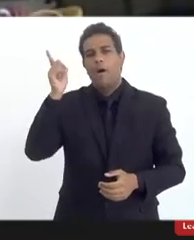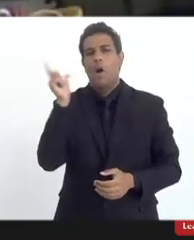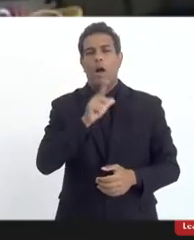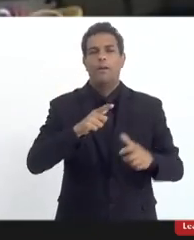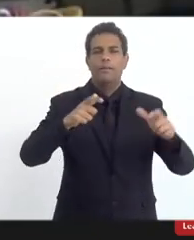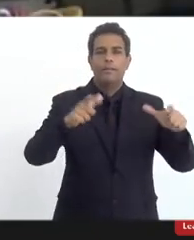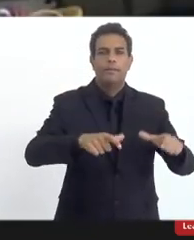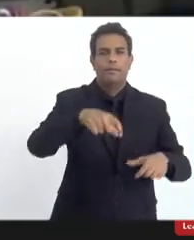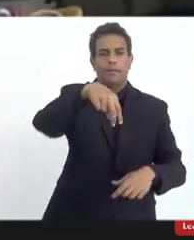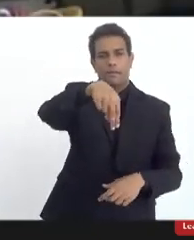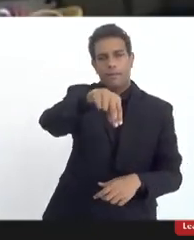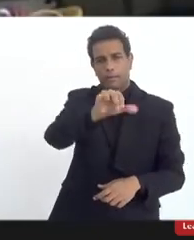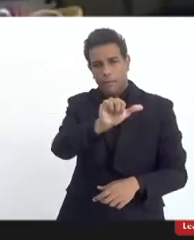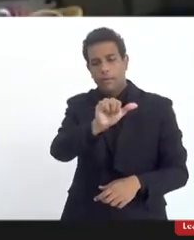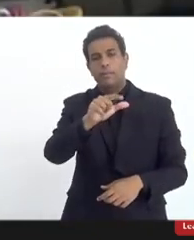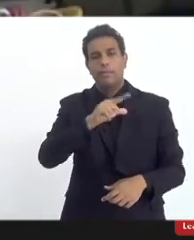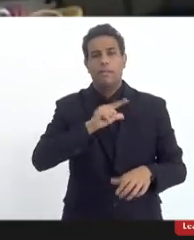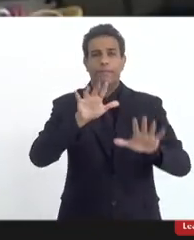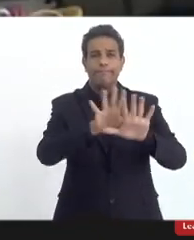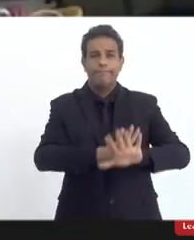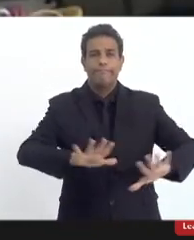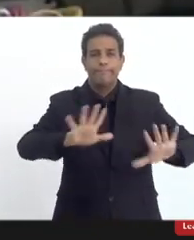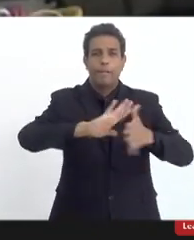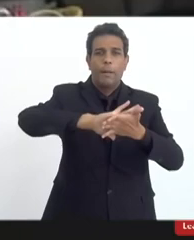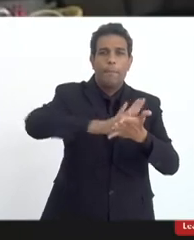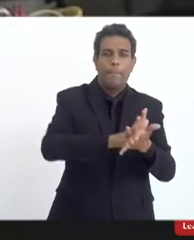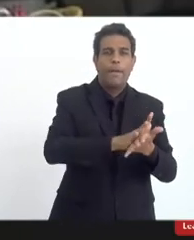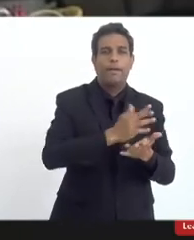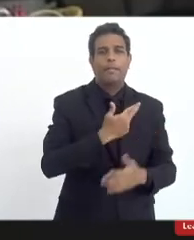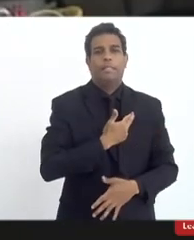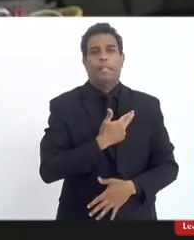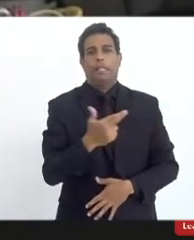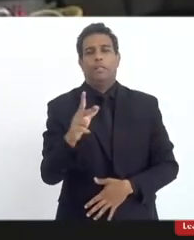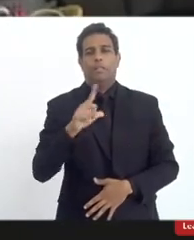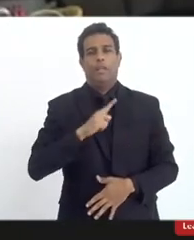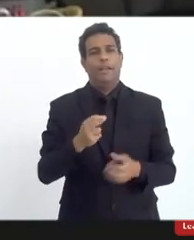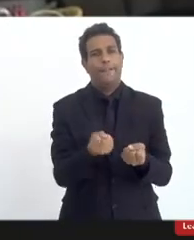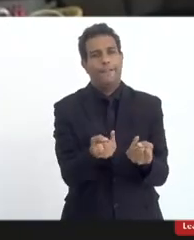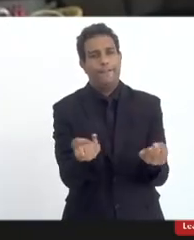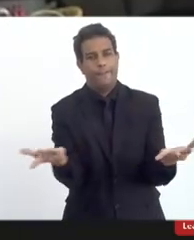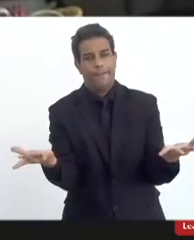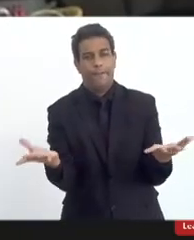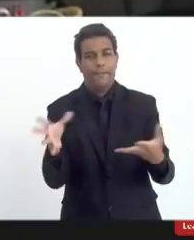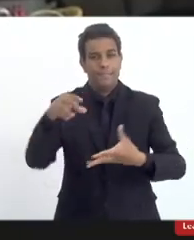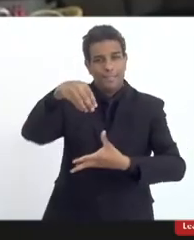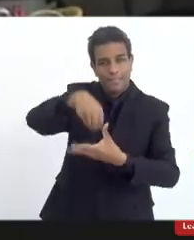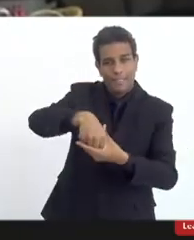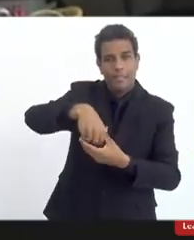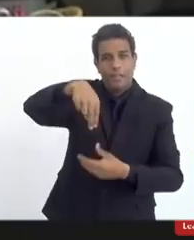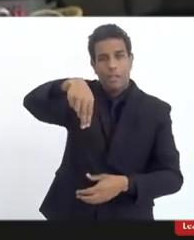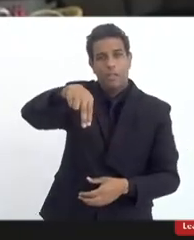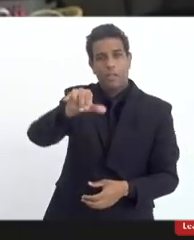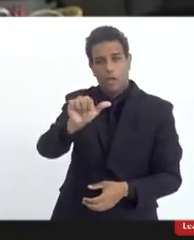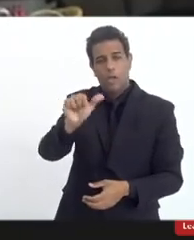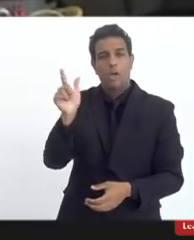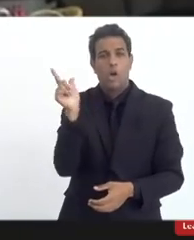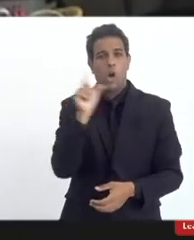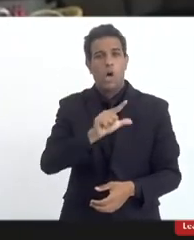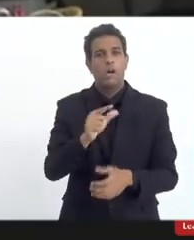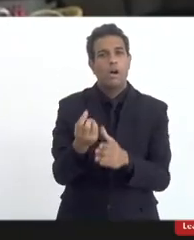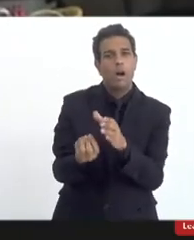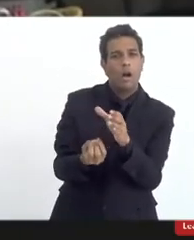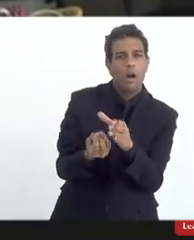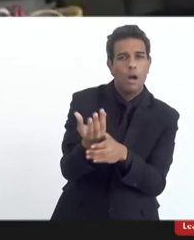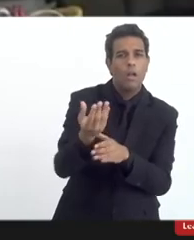região específica por conta dos casos de intolerância que acontecem lá então em Nova Iguaçu por exemplo nós criamos já